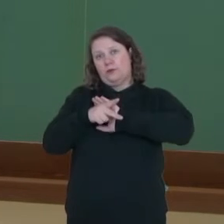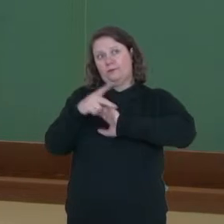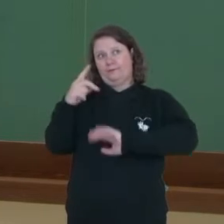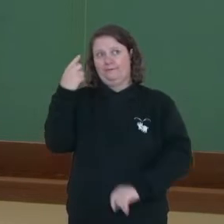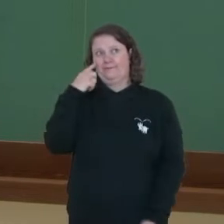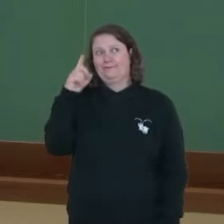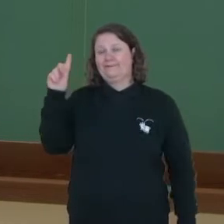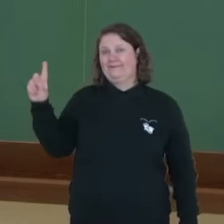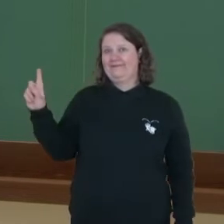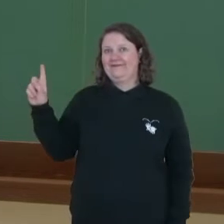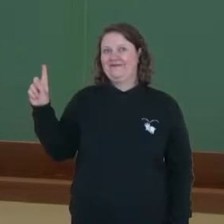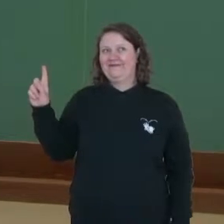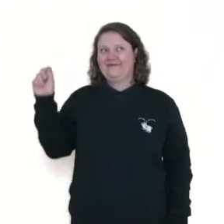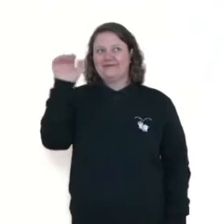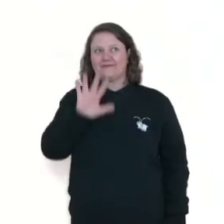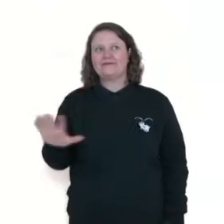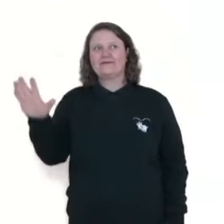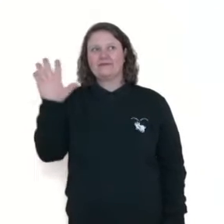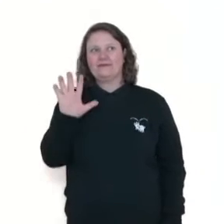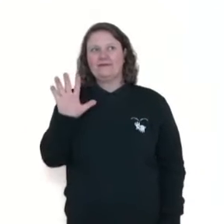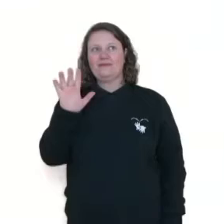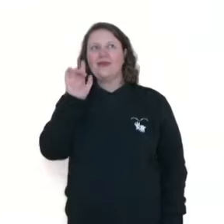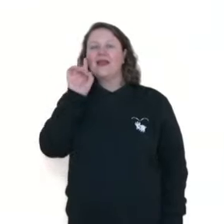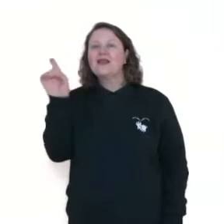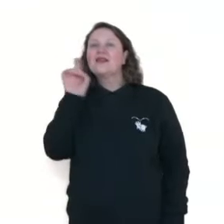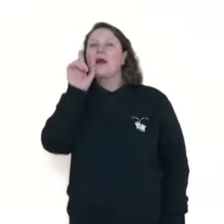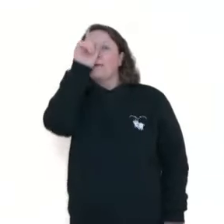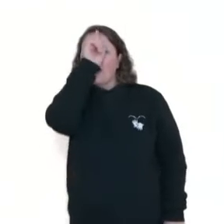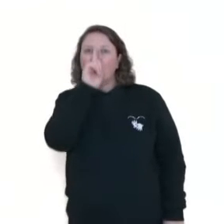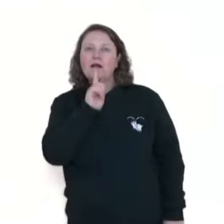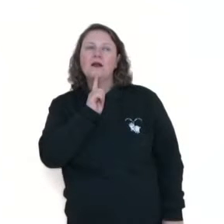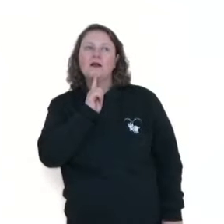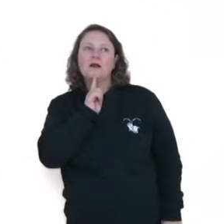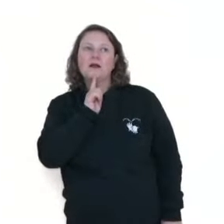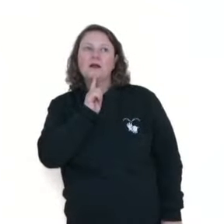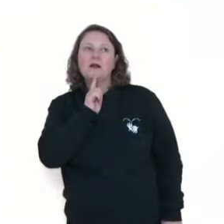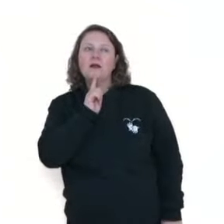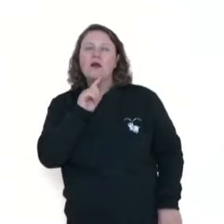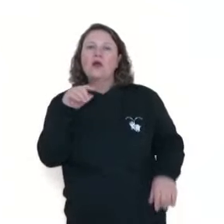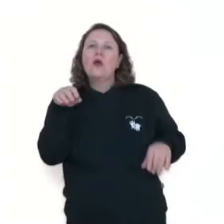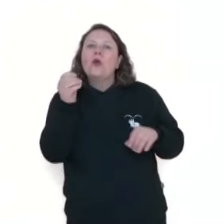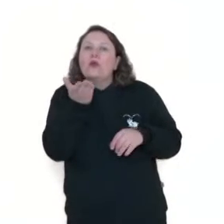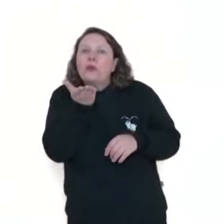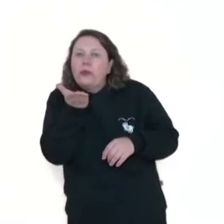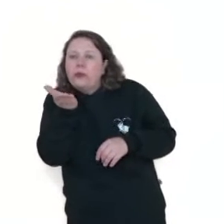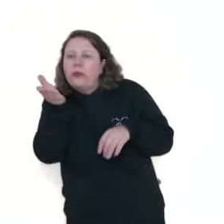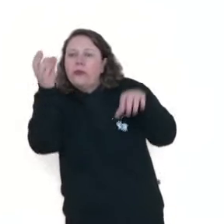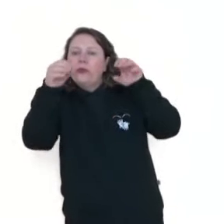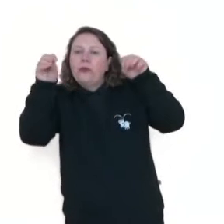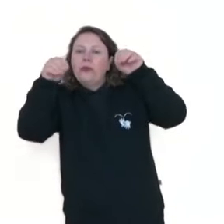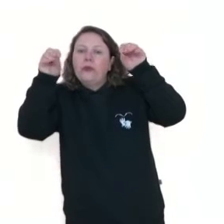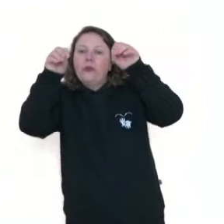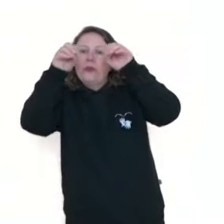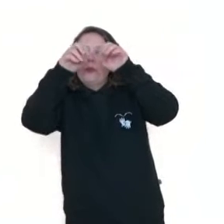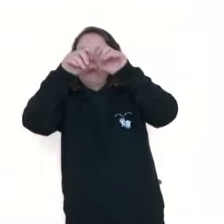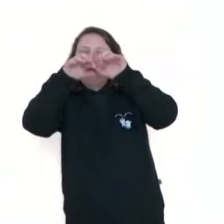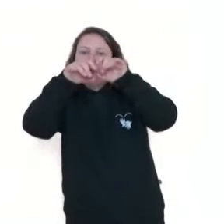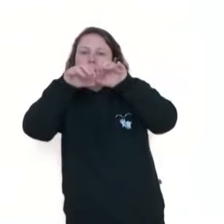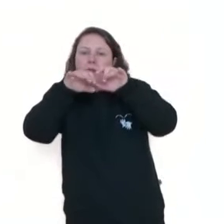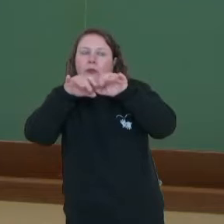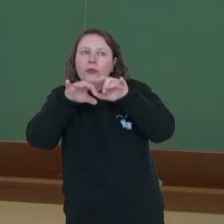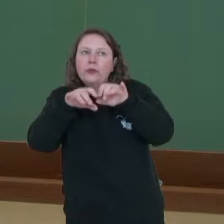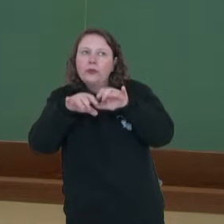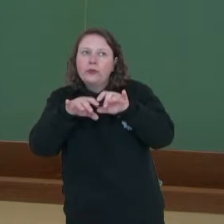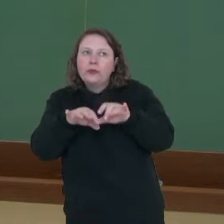observem aqui nos exemplos da imagem. Esse em amarelinho, na primeira imagem, é o grão de pólen produzido no indivíduo. Ele vai se encontrar